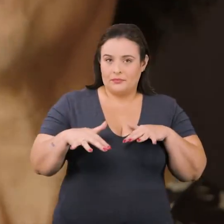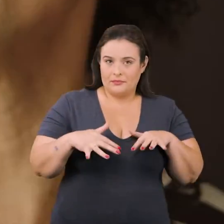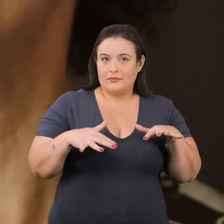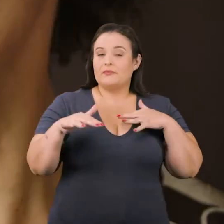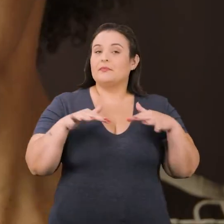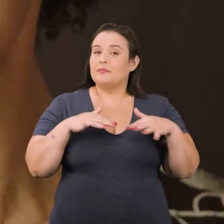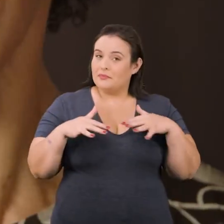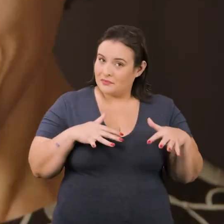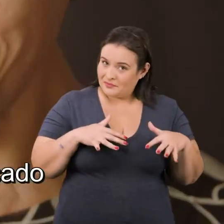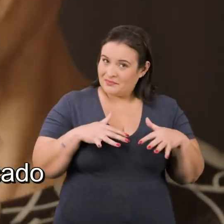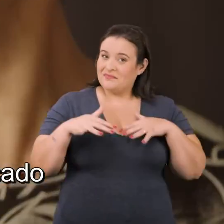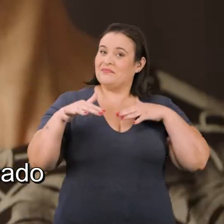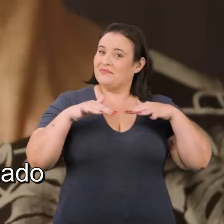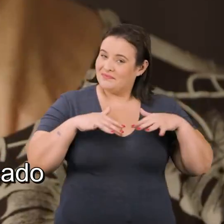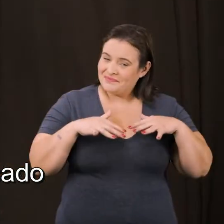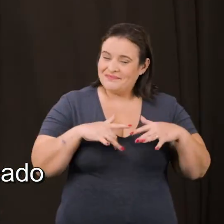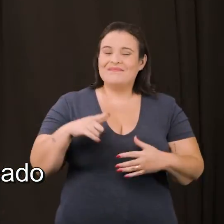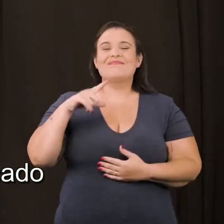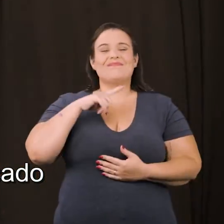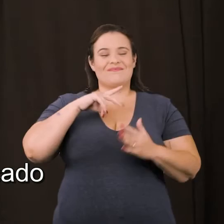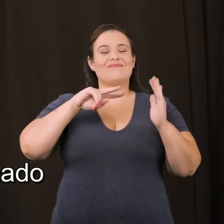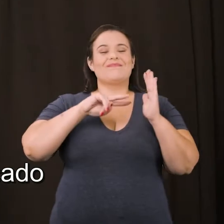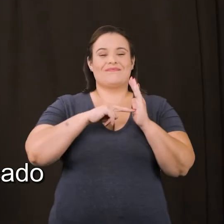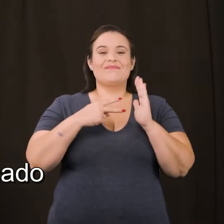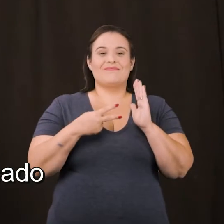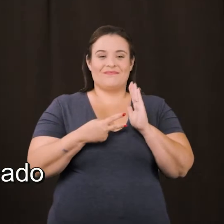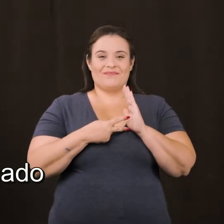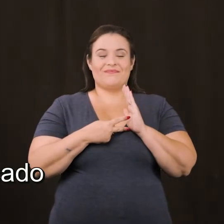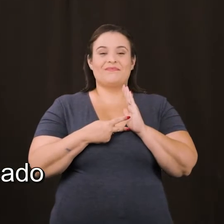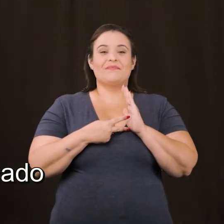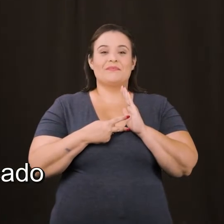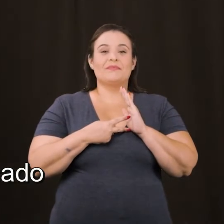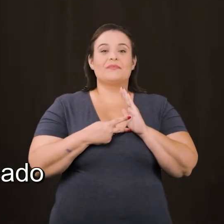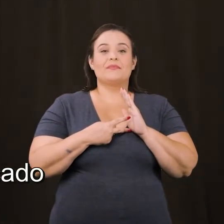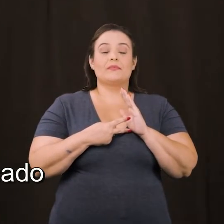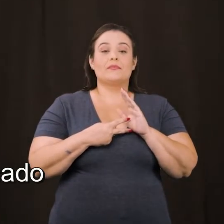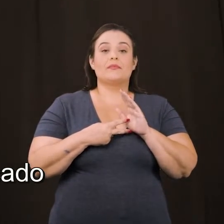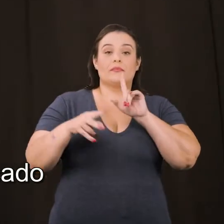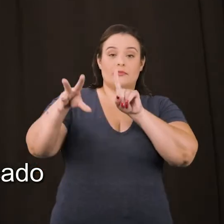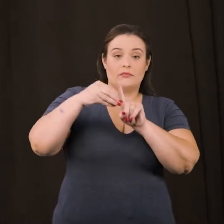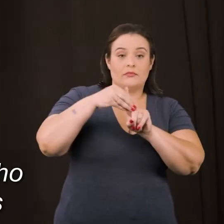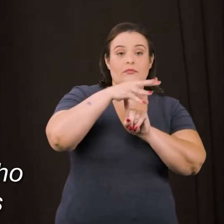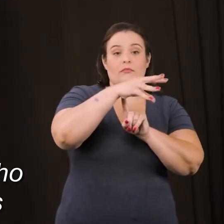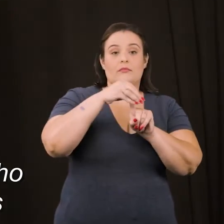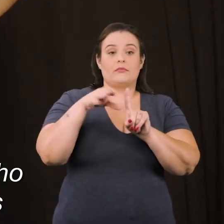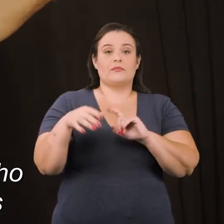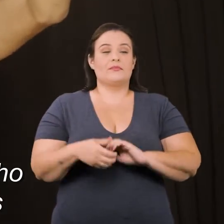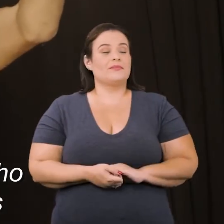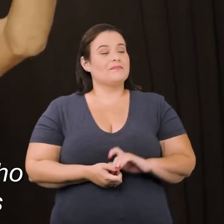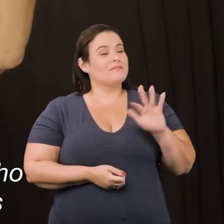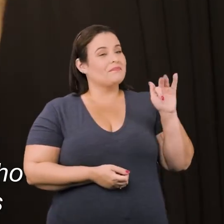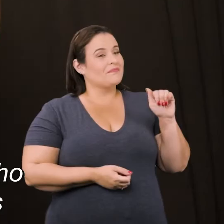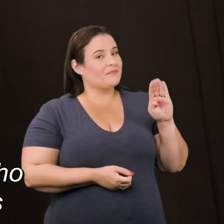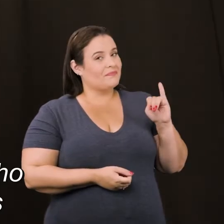Gesticula com a mão. Esse movimento, ele tem um significado para ser o interlocutor. E o Fábio Vidal,